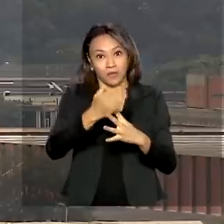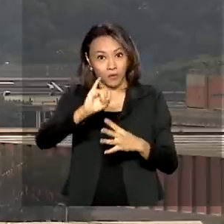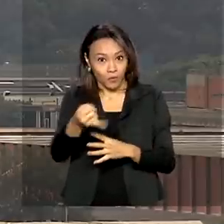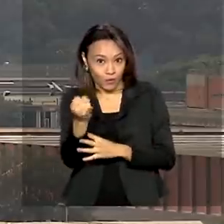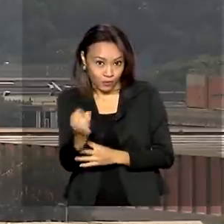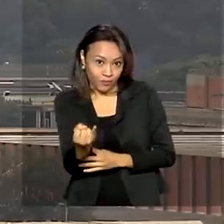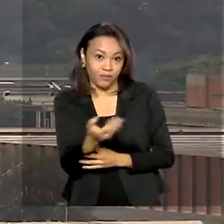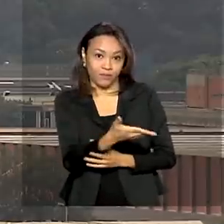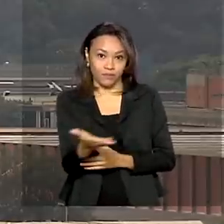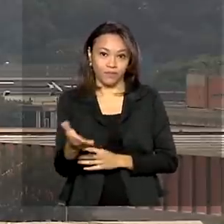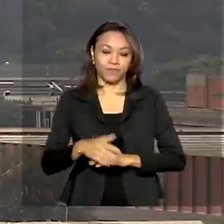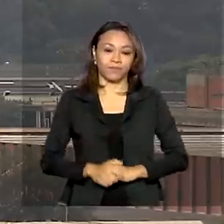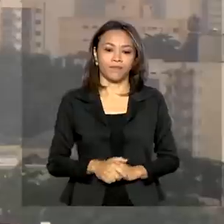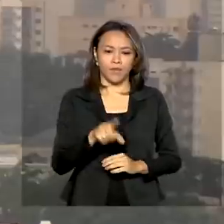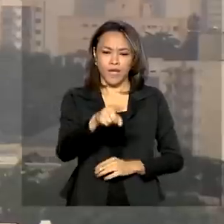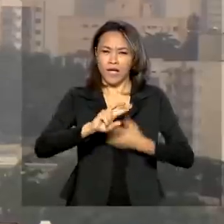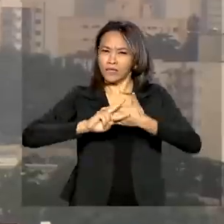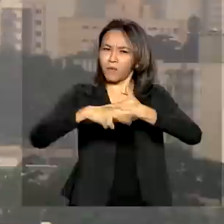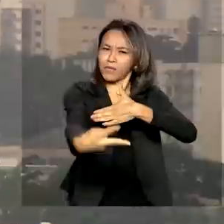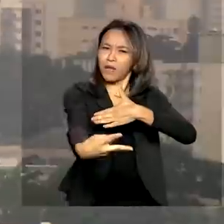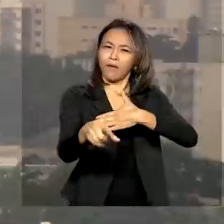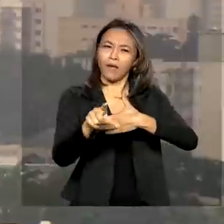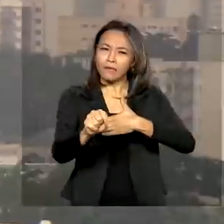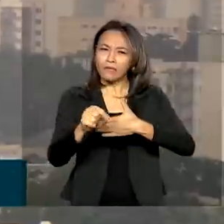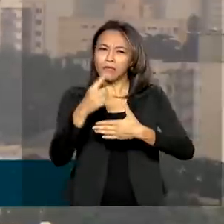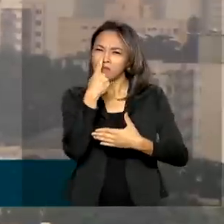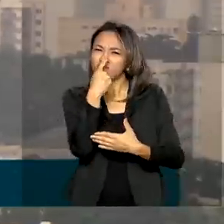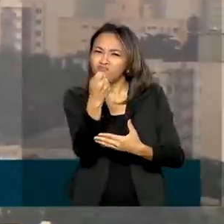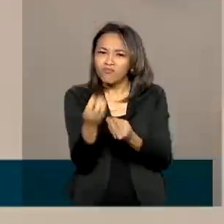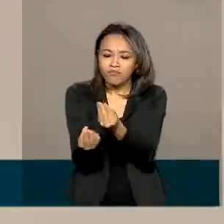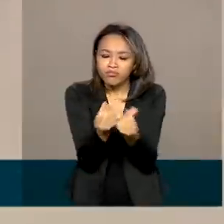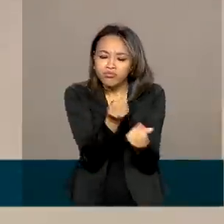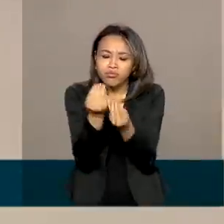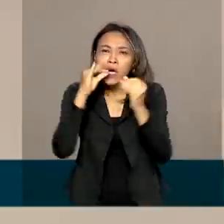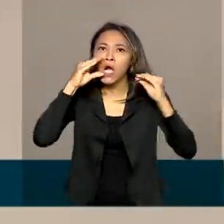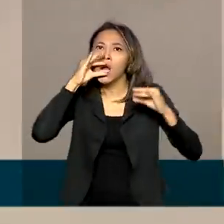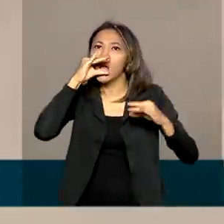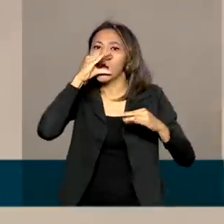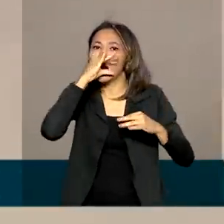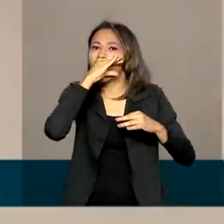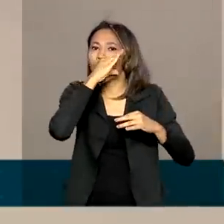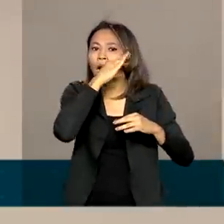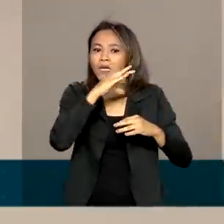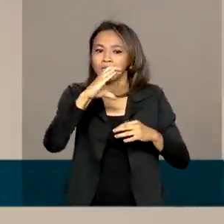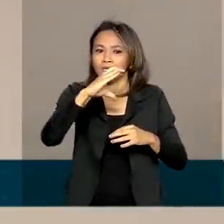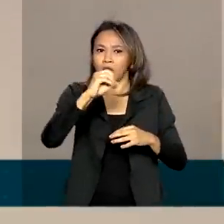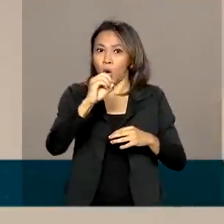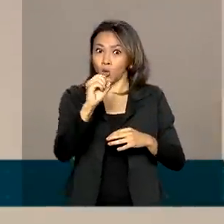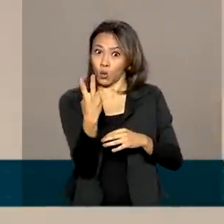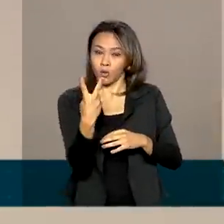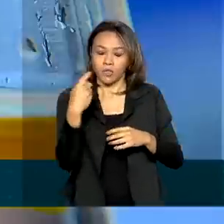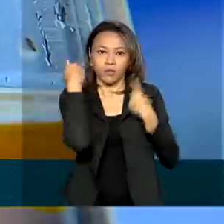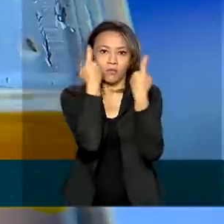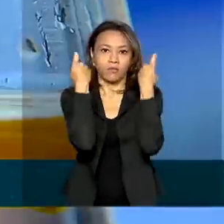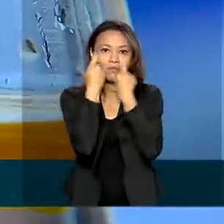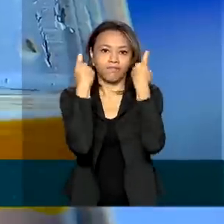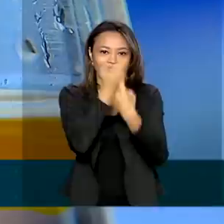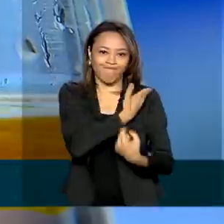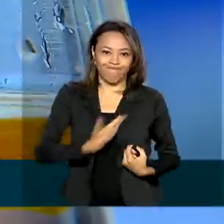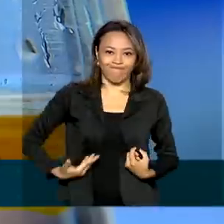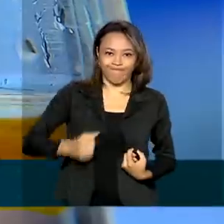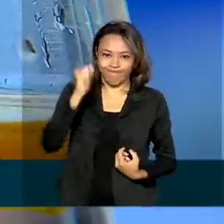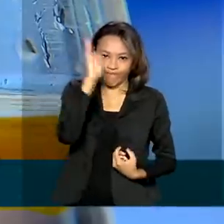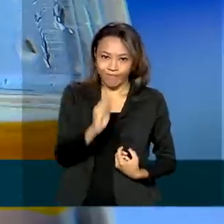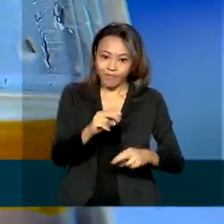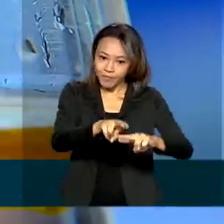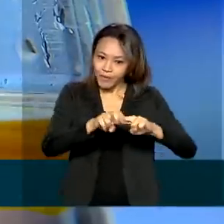Os impactos ambientais gerados pela emissão dos gases de efeito estufa têm sido uma das preocupações do governo brasileiro. Por isso,